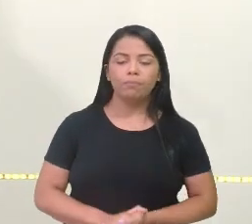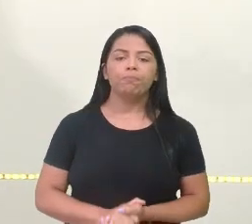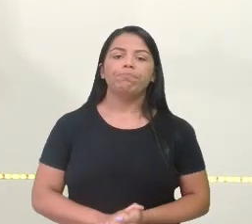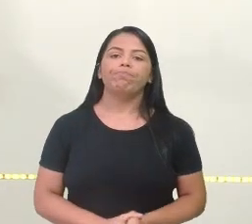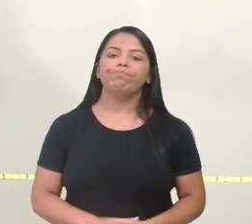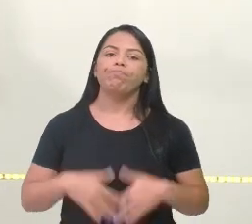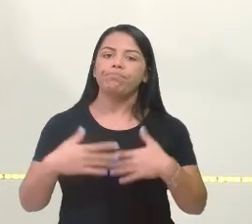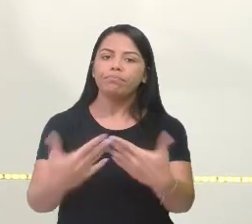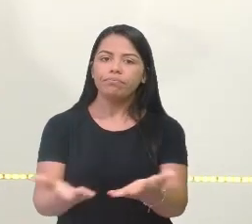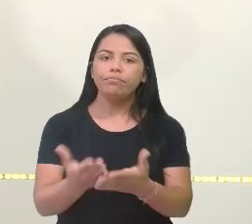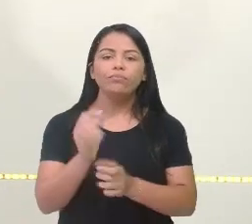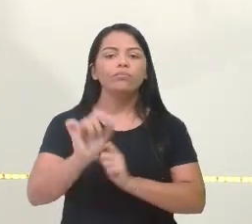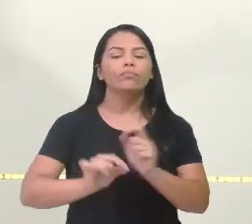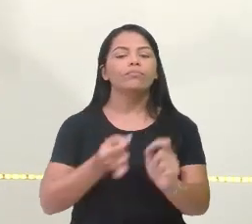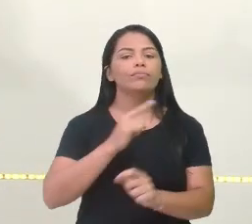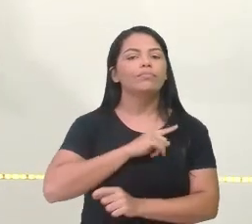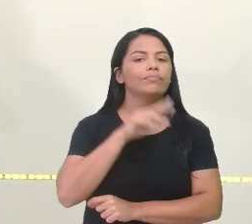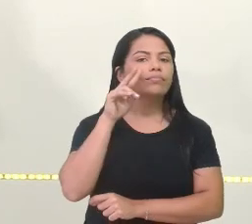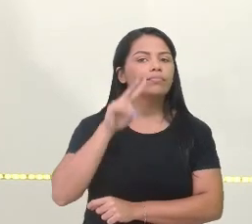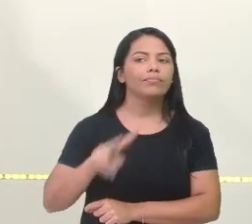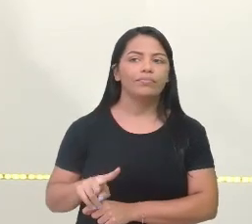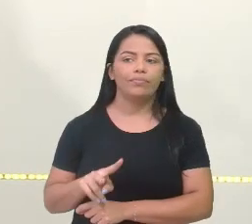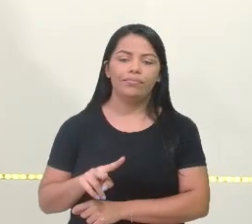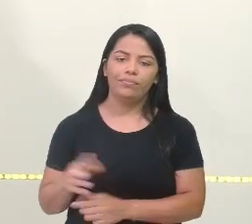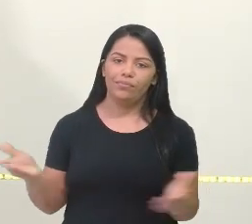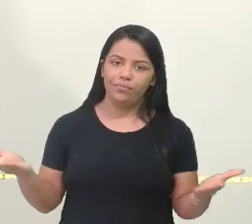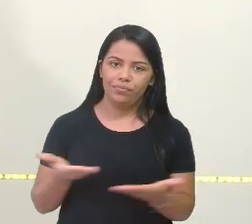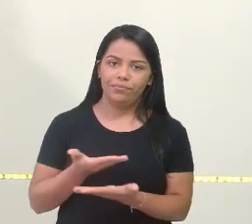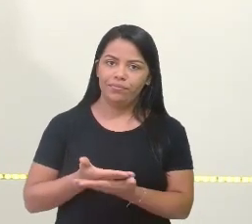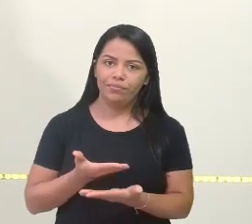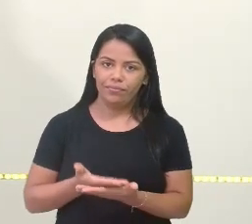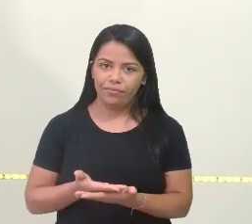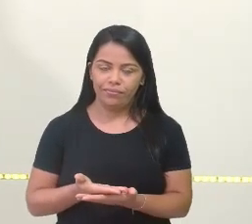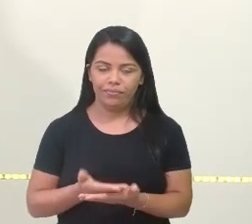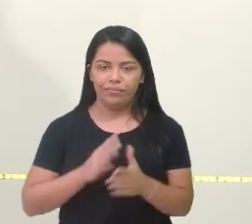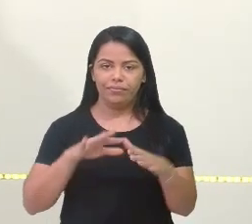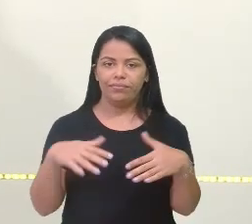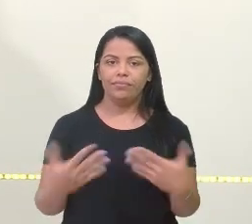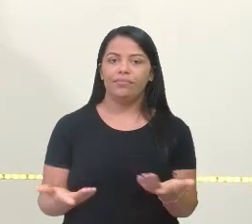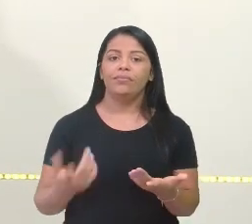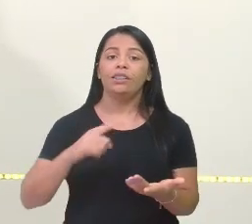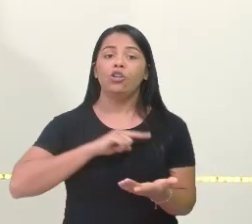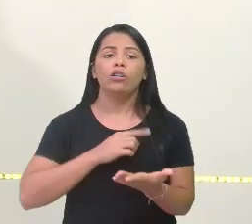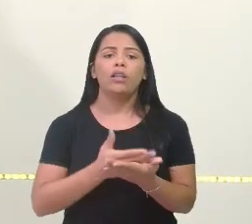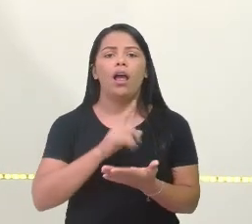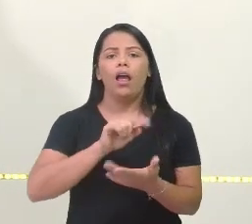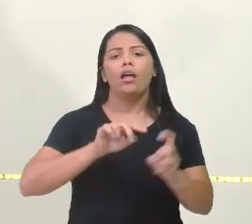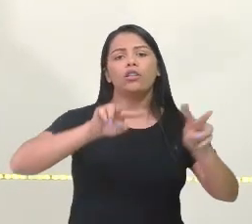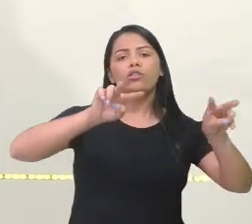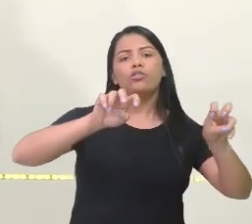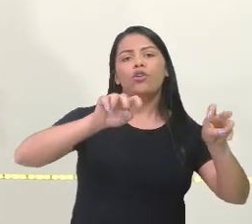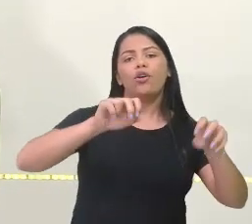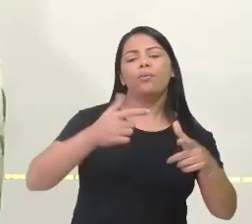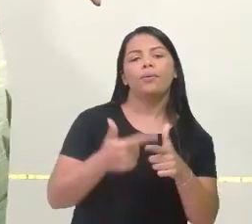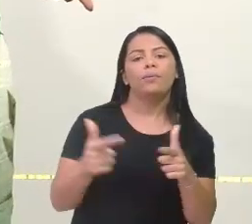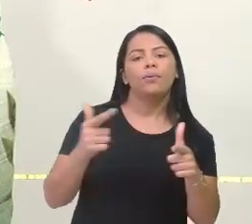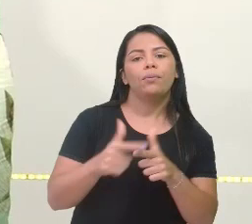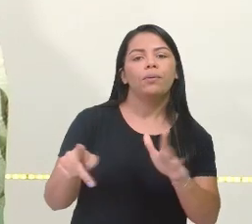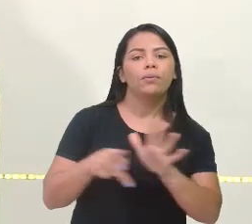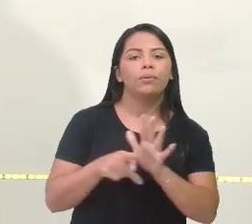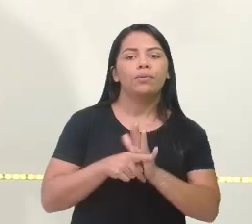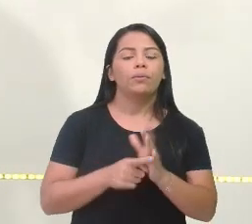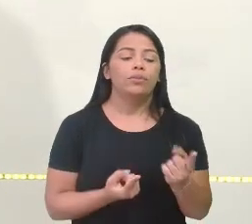E aí turminha, o que vamos ver na aula de hoje? A aula será sobre problemas de adição e